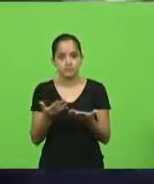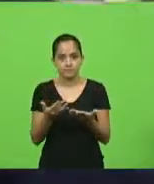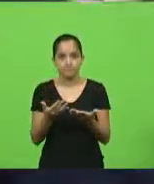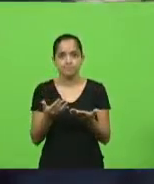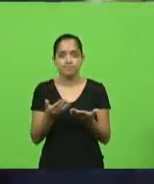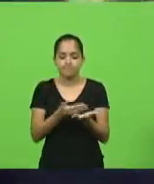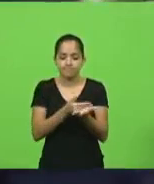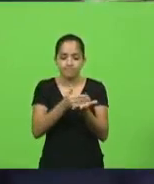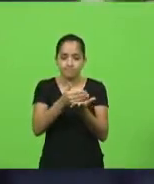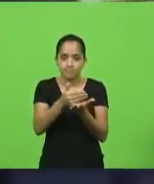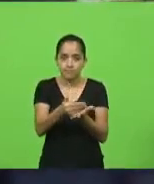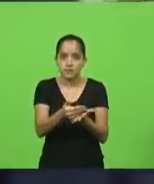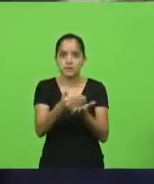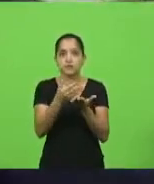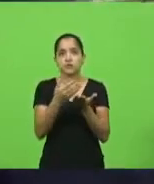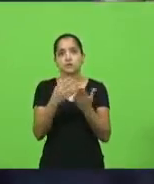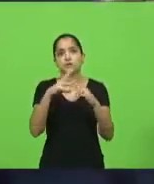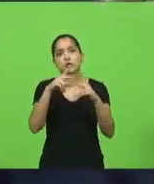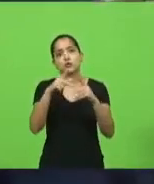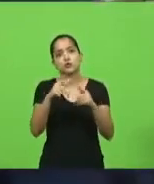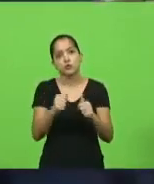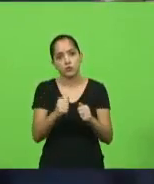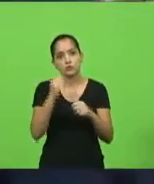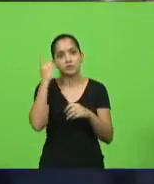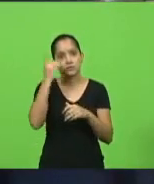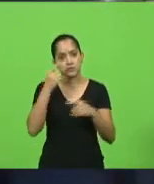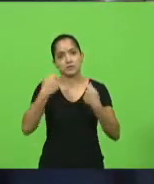iniciativa que todos os deputados deviam ter...